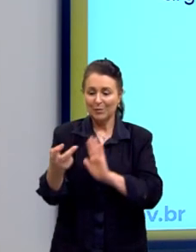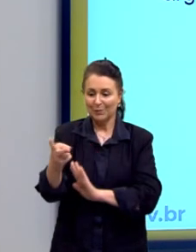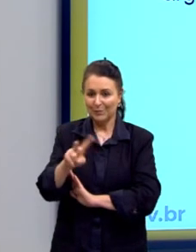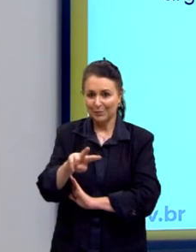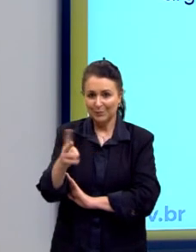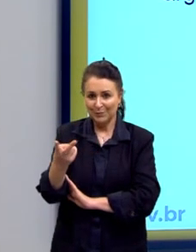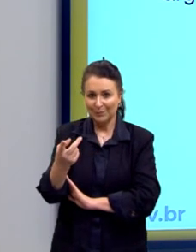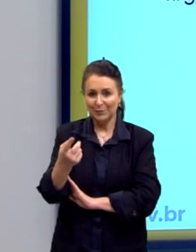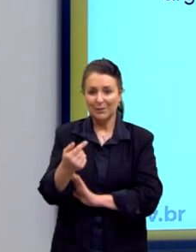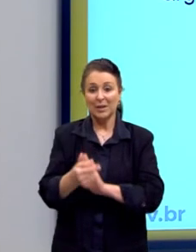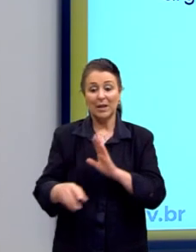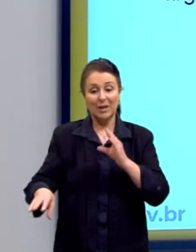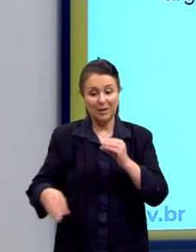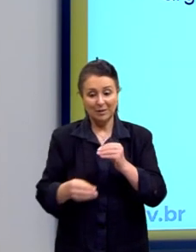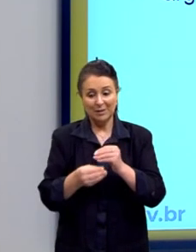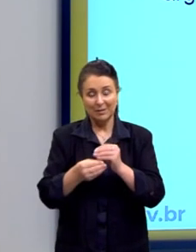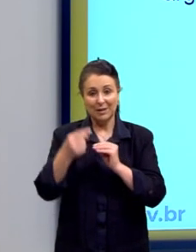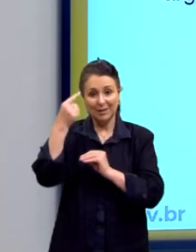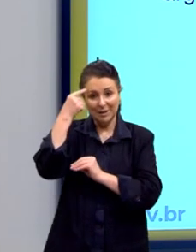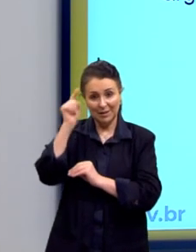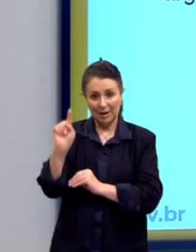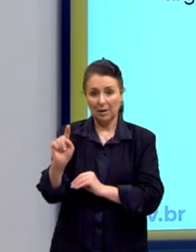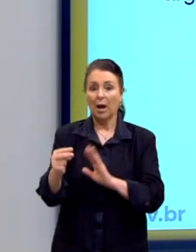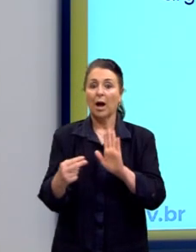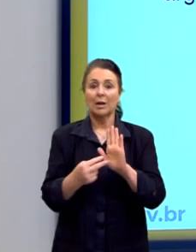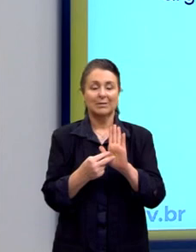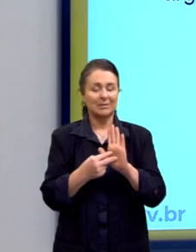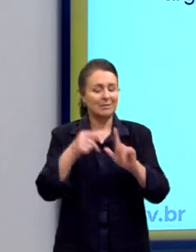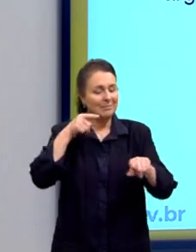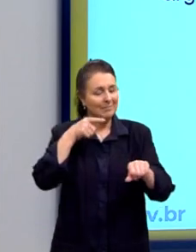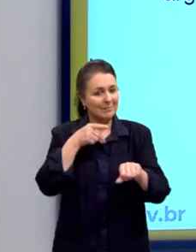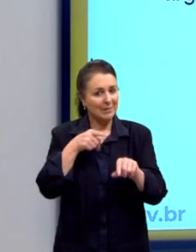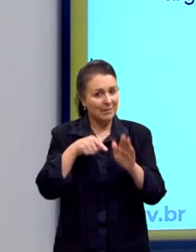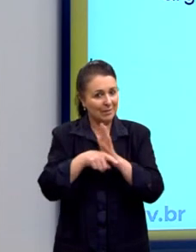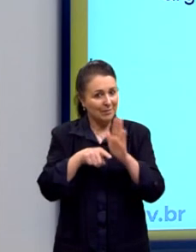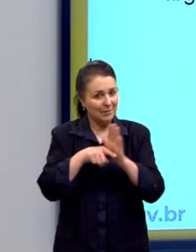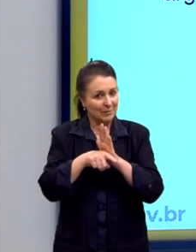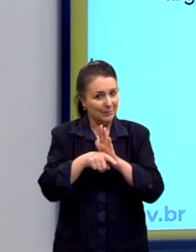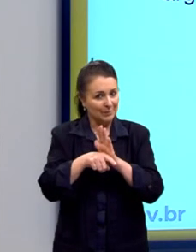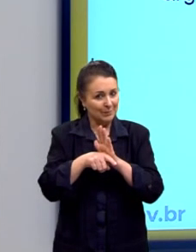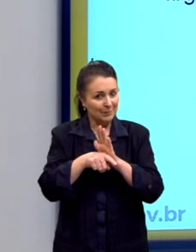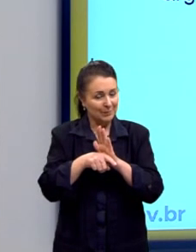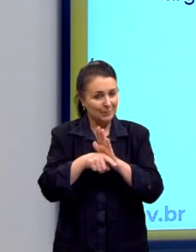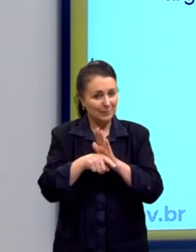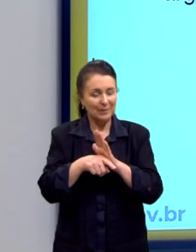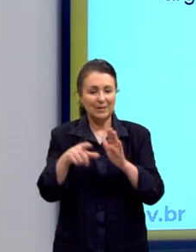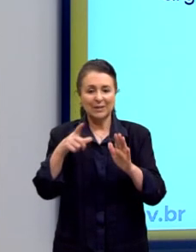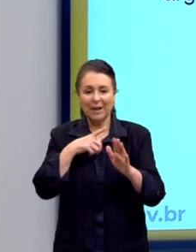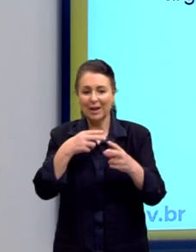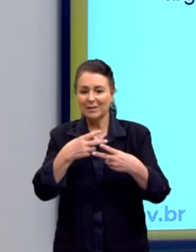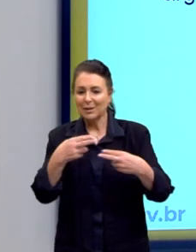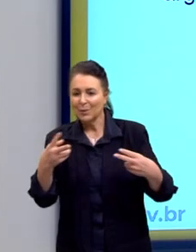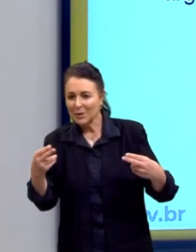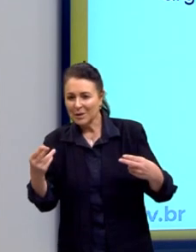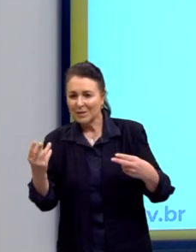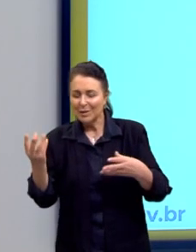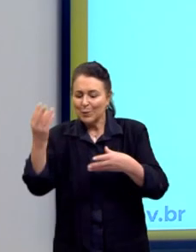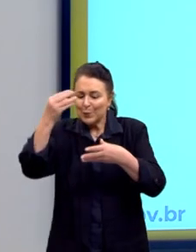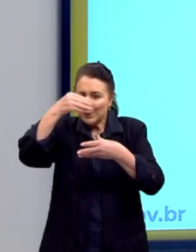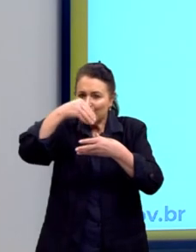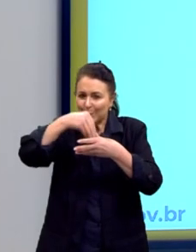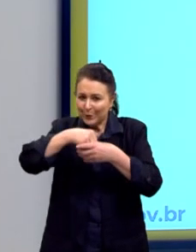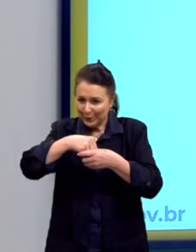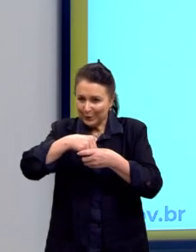ideias. Então, sempre preste muita atenção nas questões que há esses ganchos aí para nos